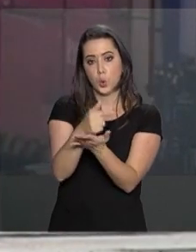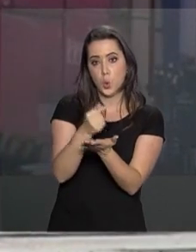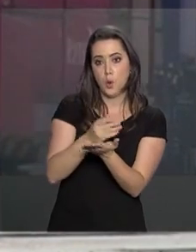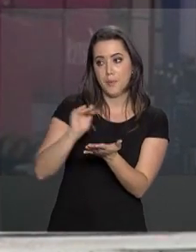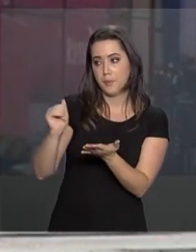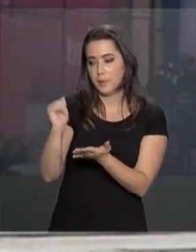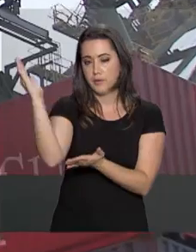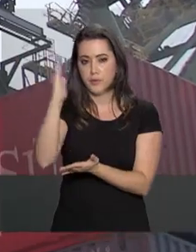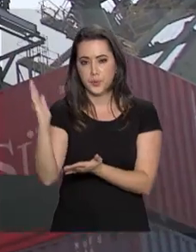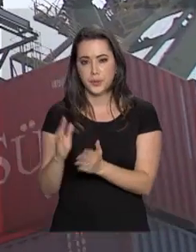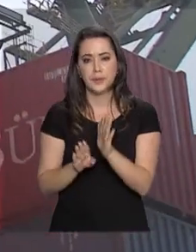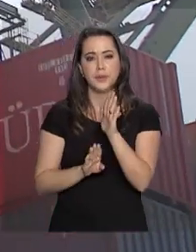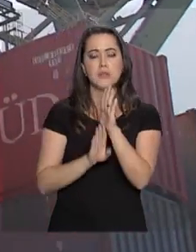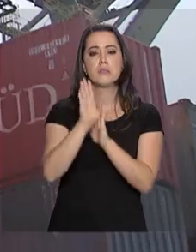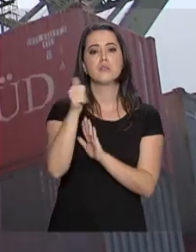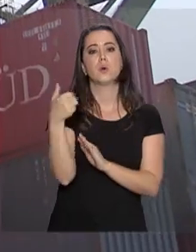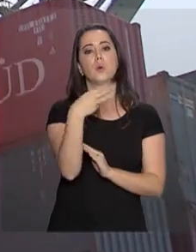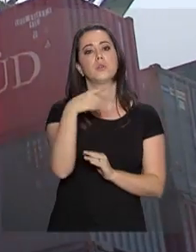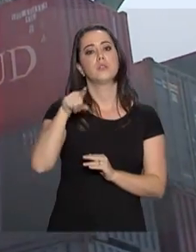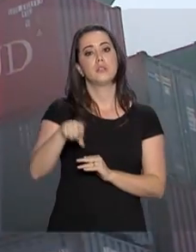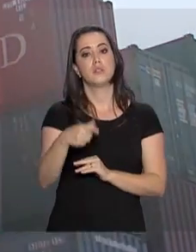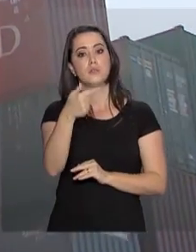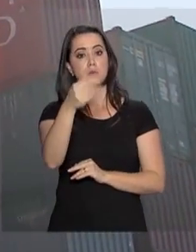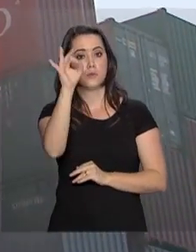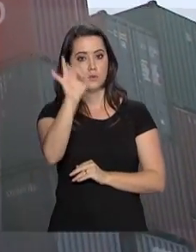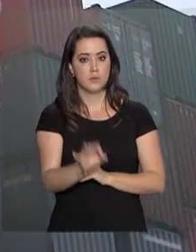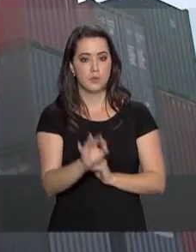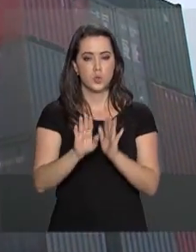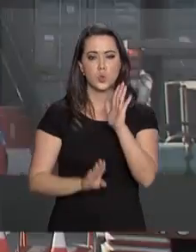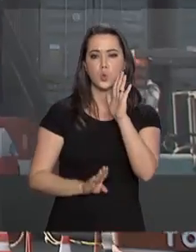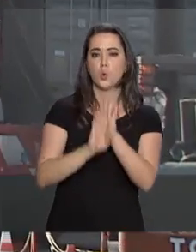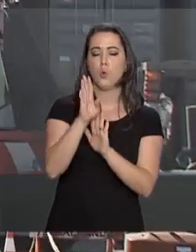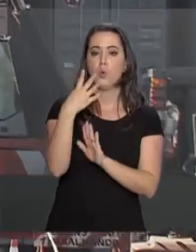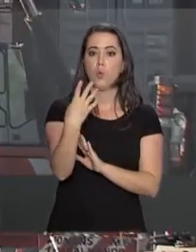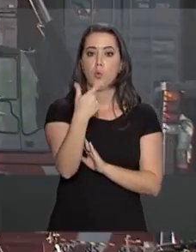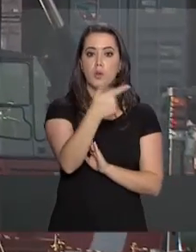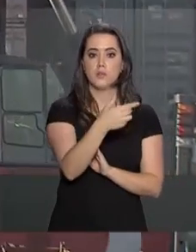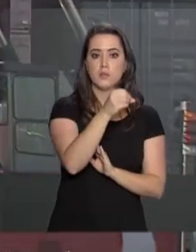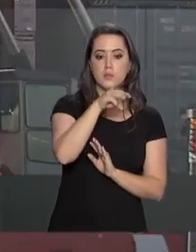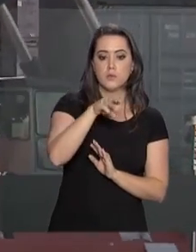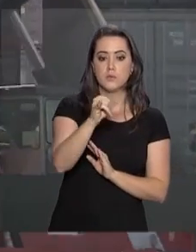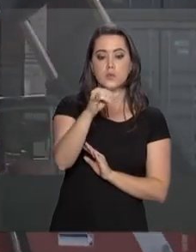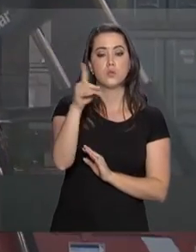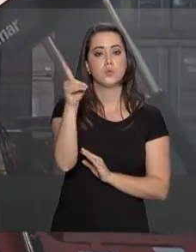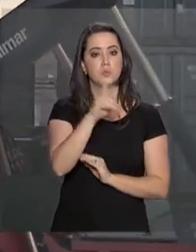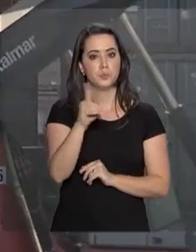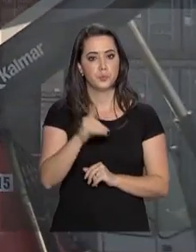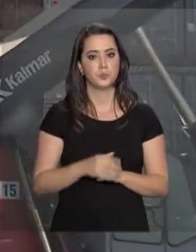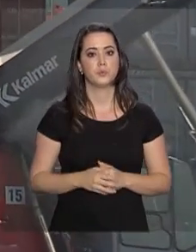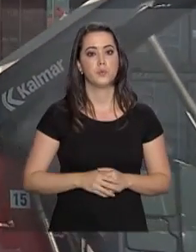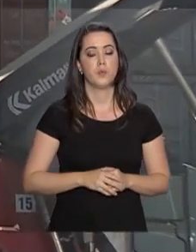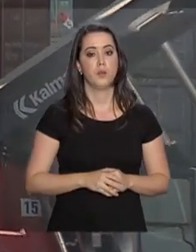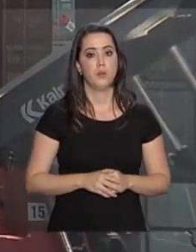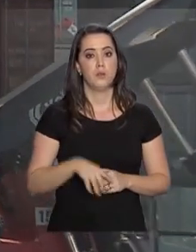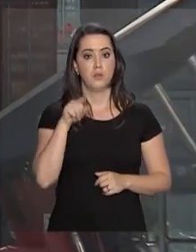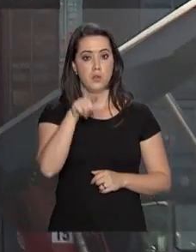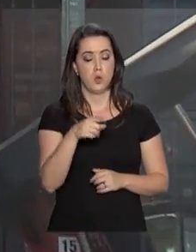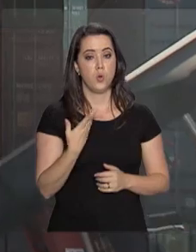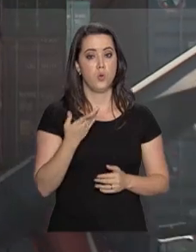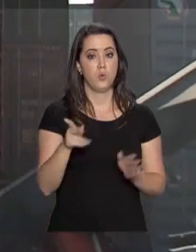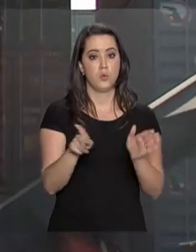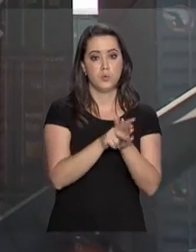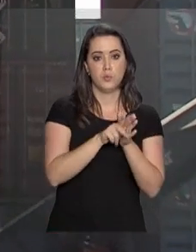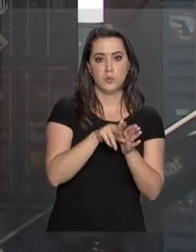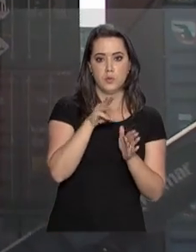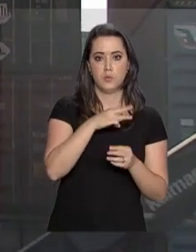,7% no ano e chegou a 420 bilhões e 700 milhões de dólares. Os dados do Ministério